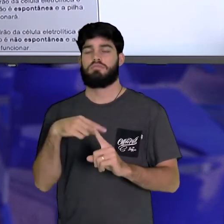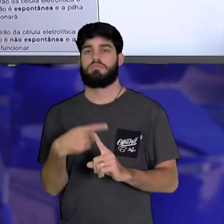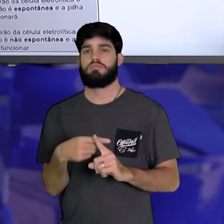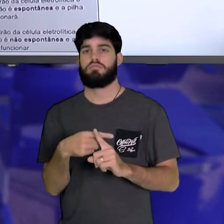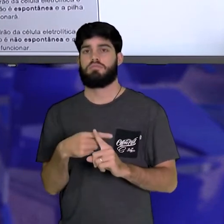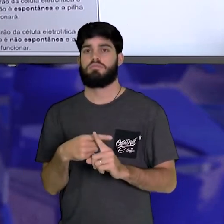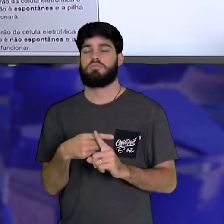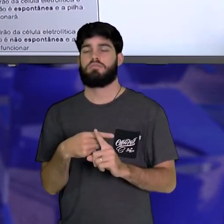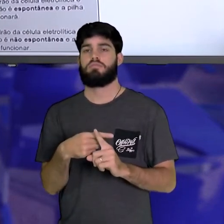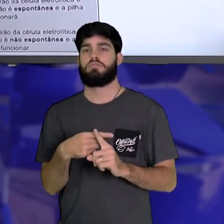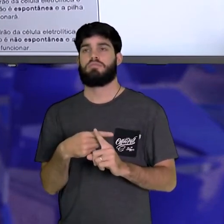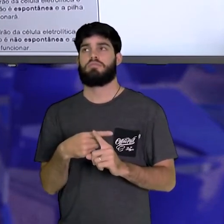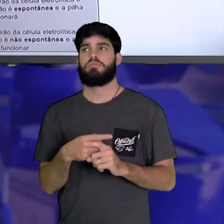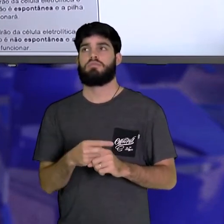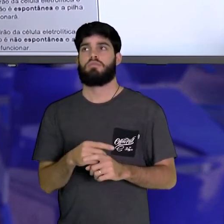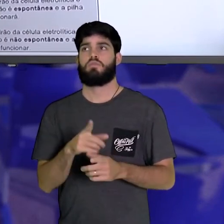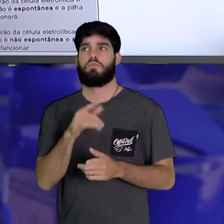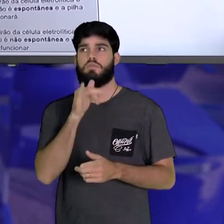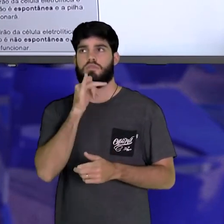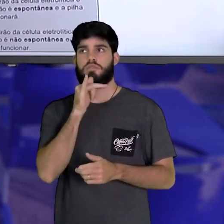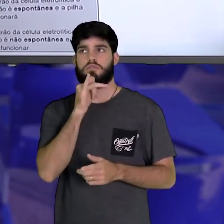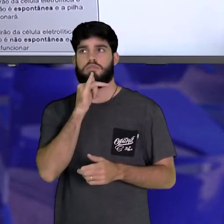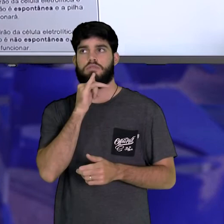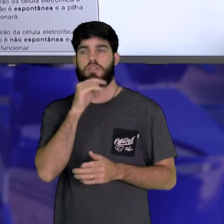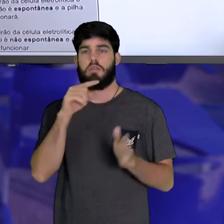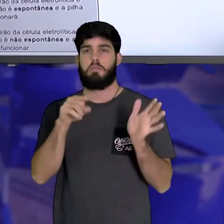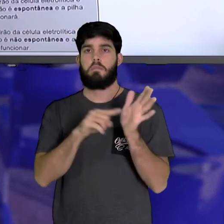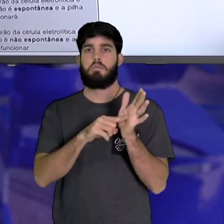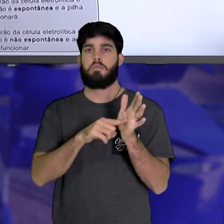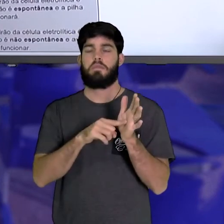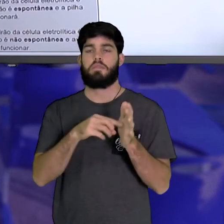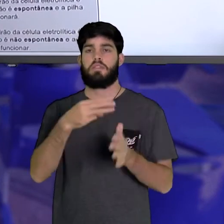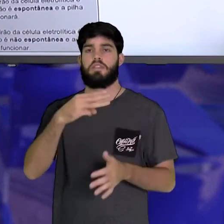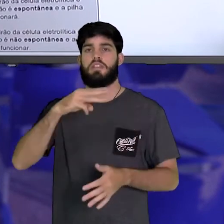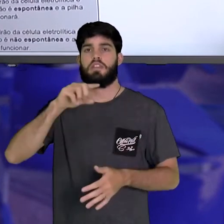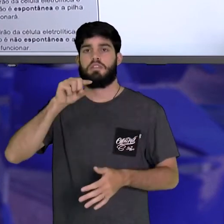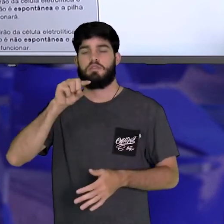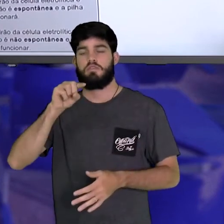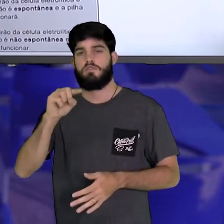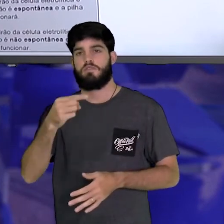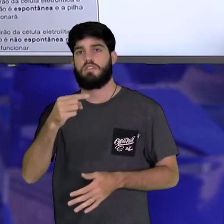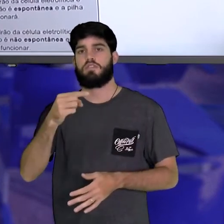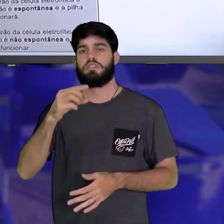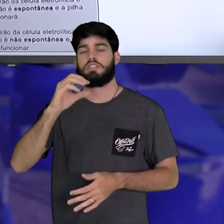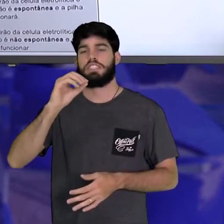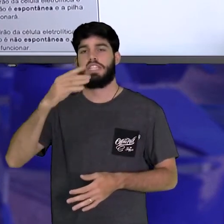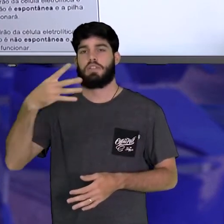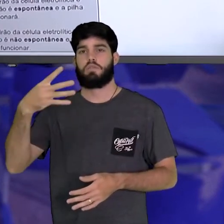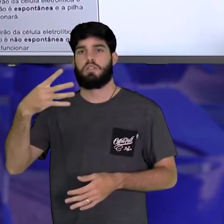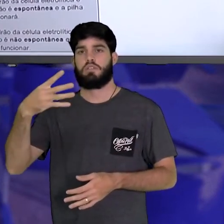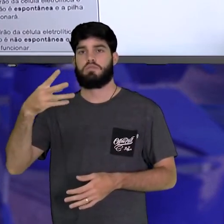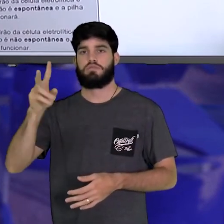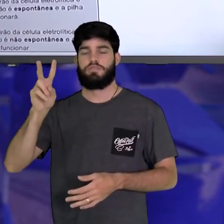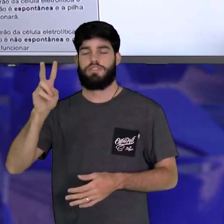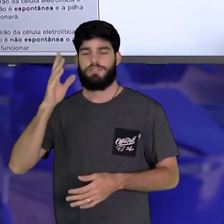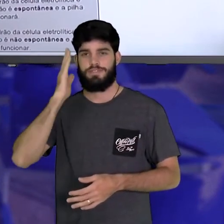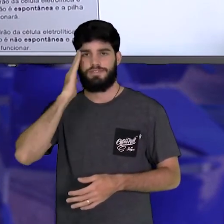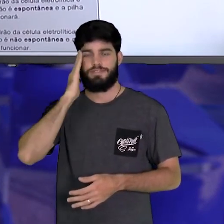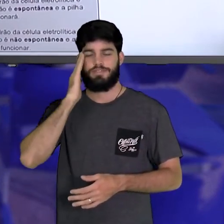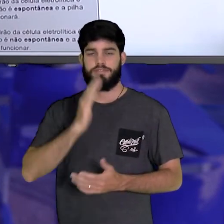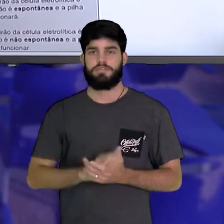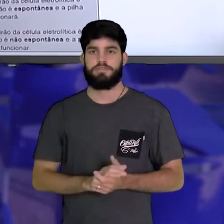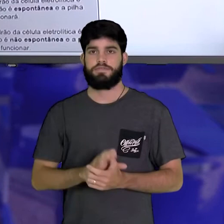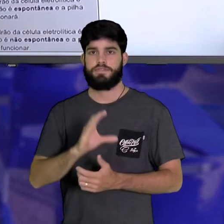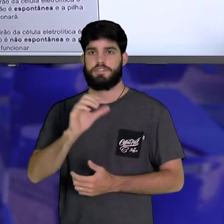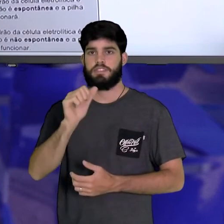transformando em lítio, ele tem uma voltagem de menos 3.04 volts. Já o cálcio mais